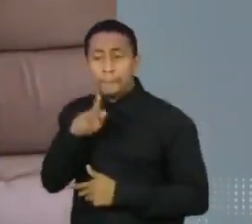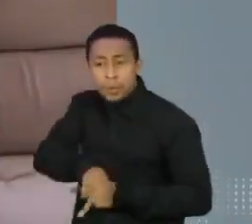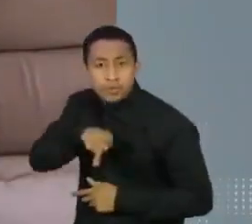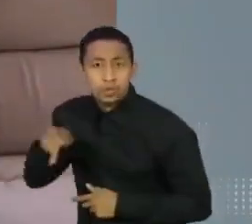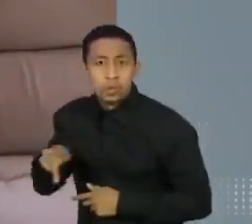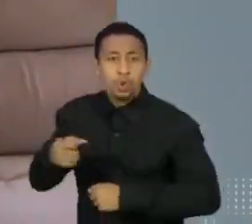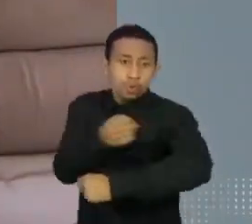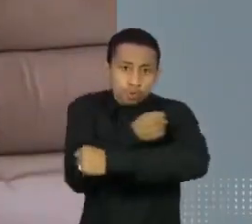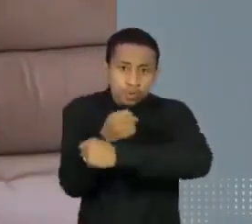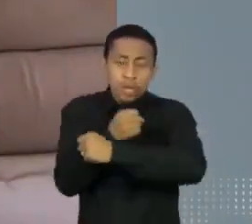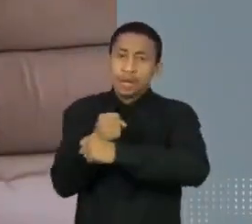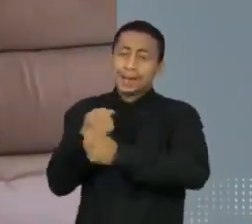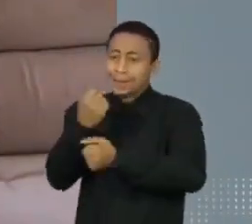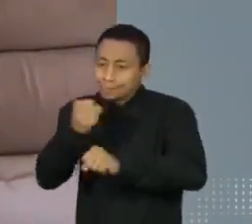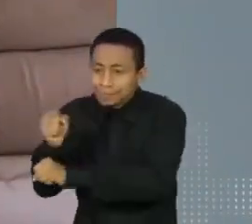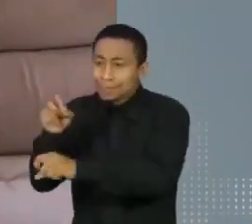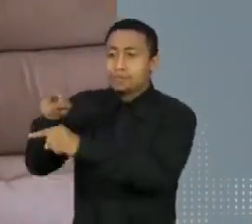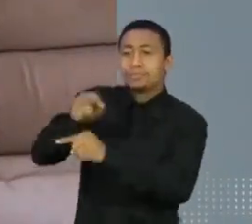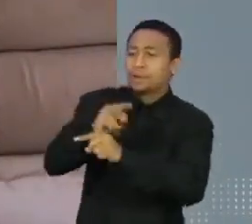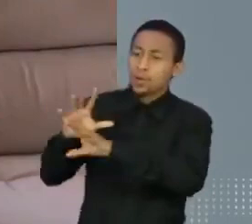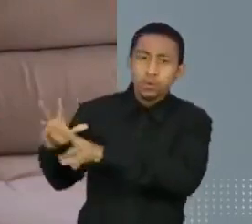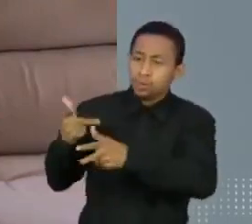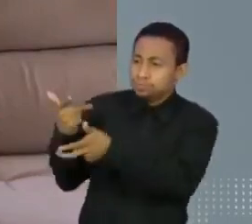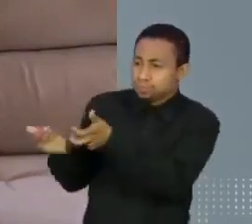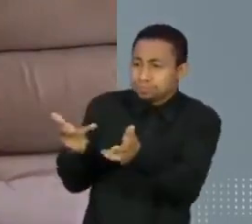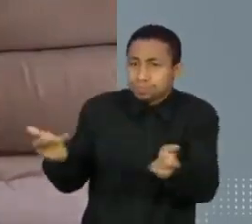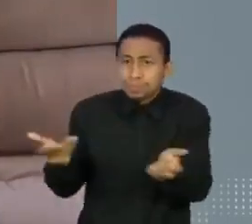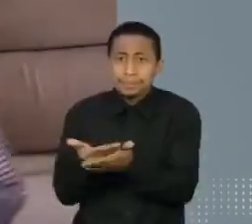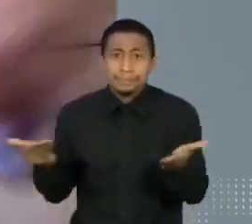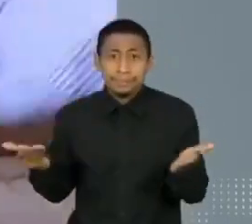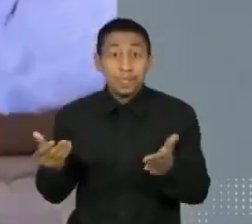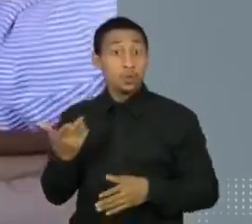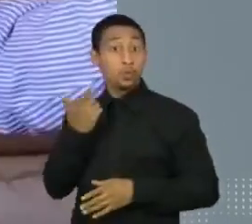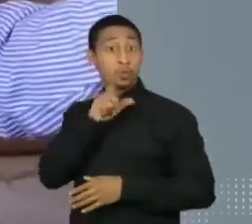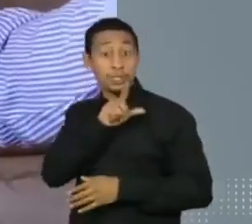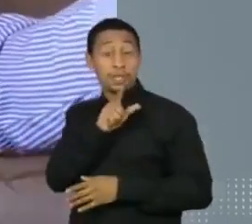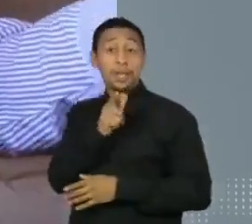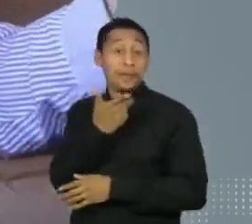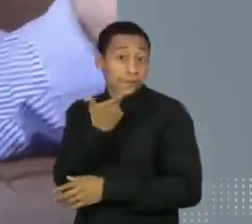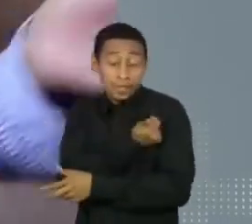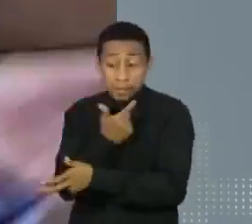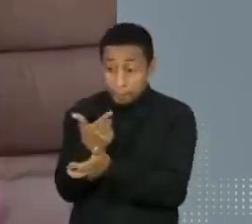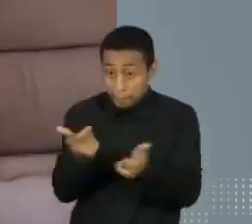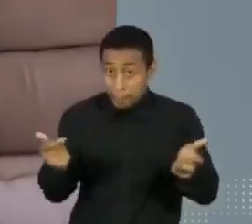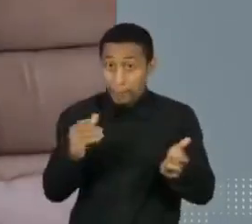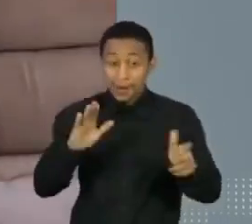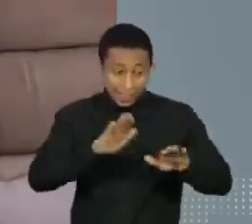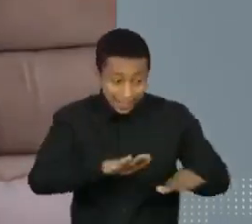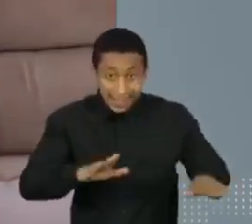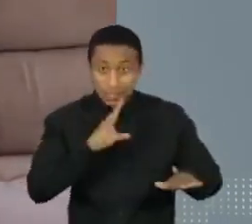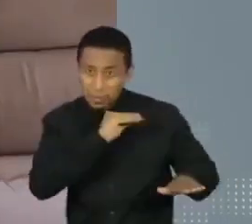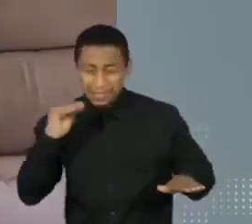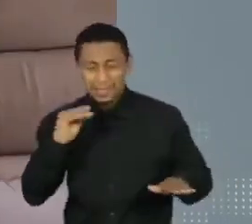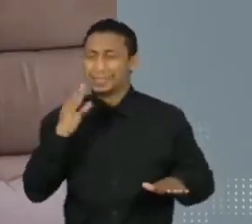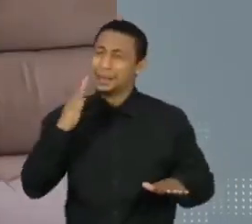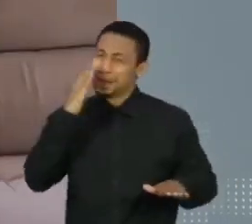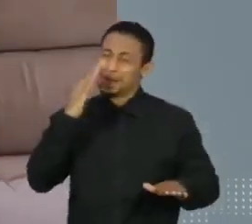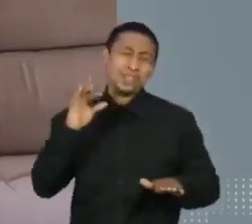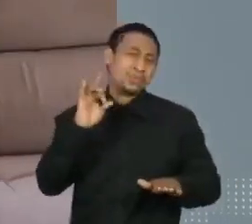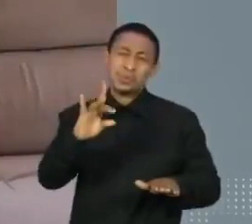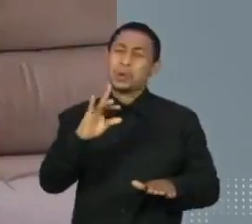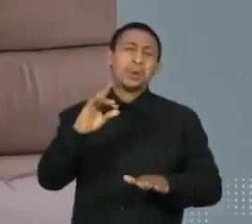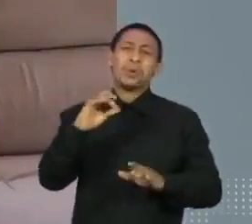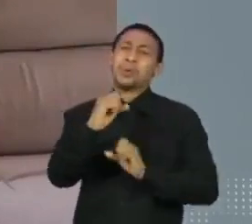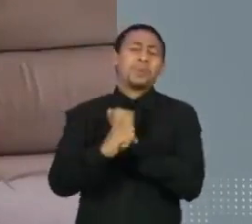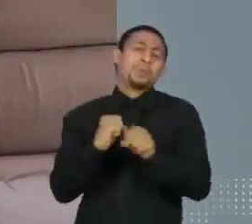Eu acho que este ano, se a gente conseguir vacina para criança e adolescente, vai ser lá no final do segundo semestre, pelo jeito que as coisas